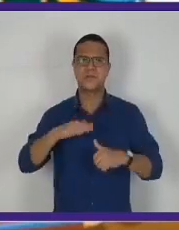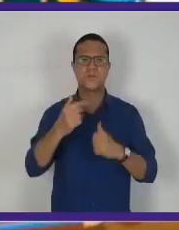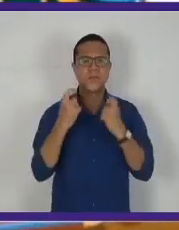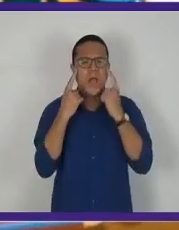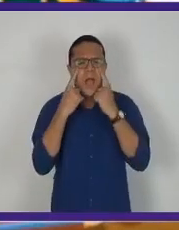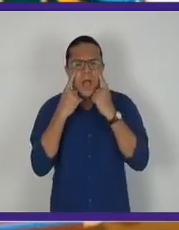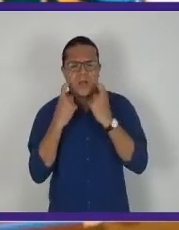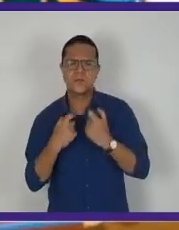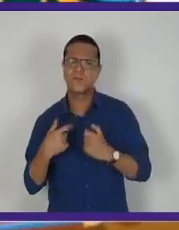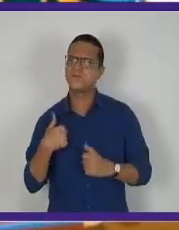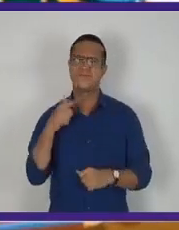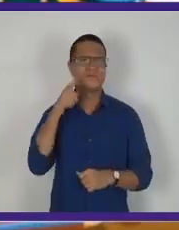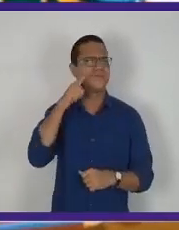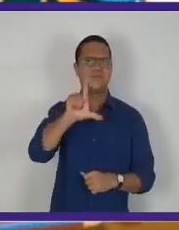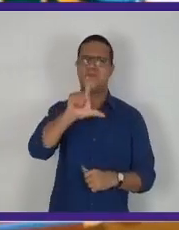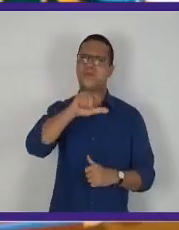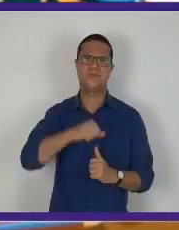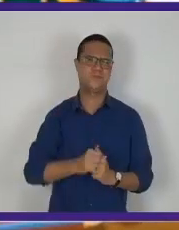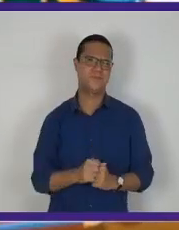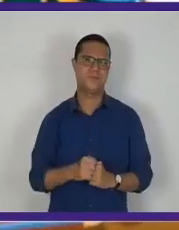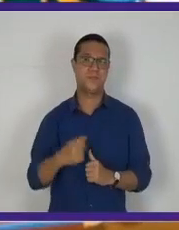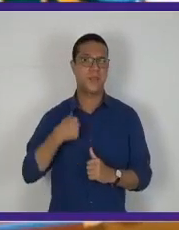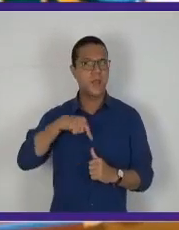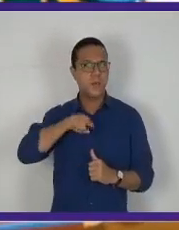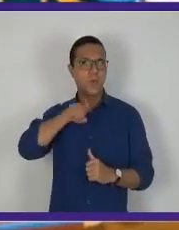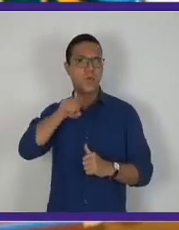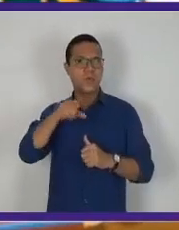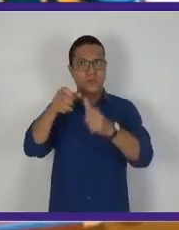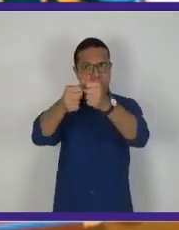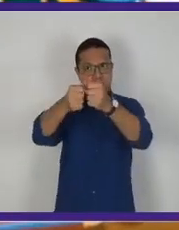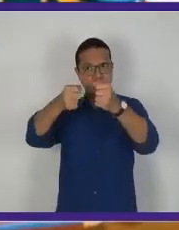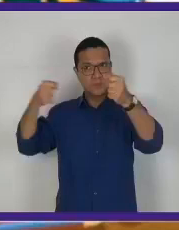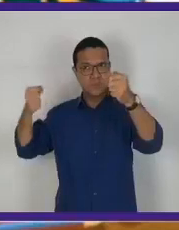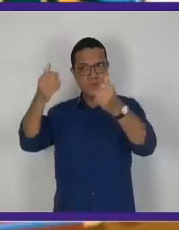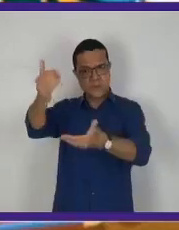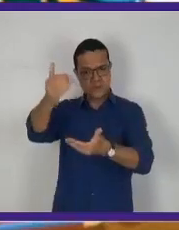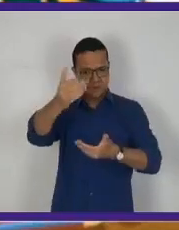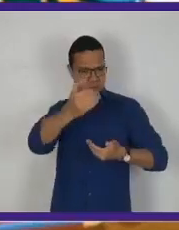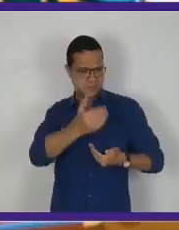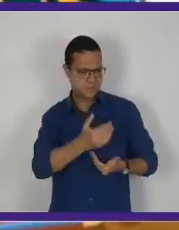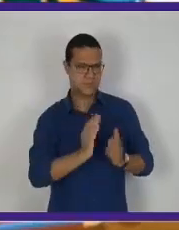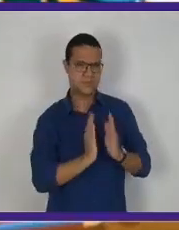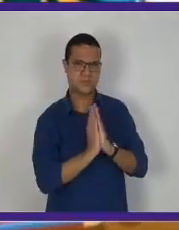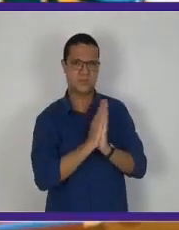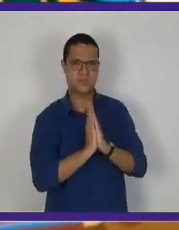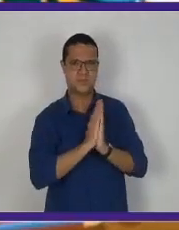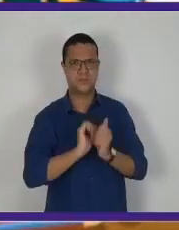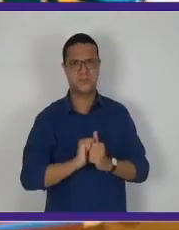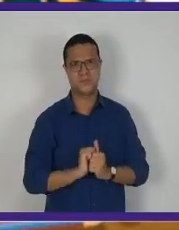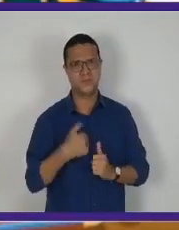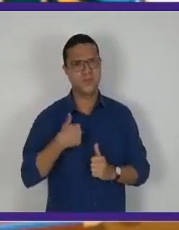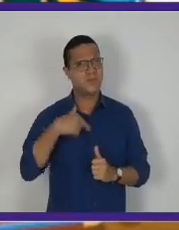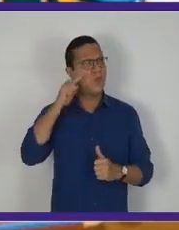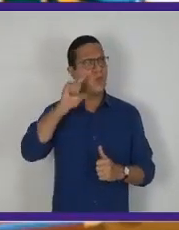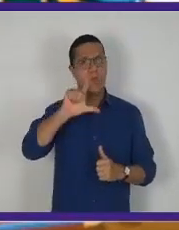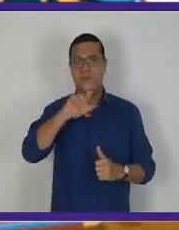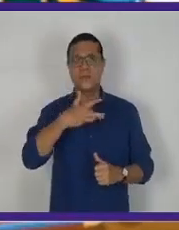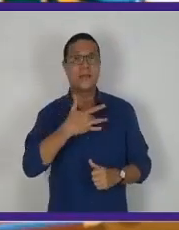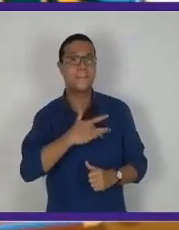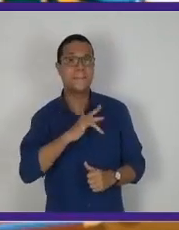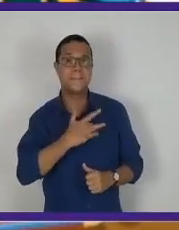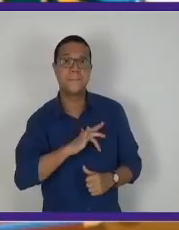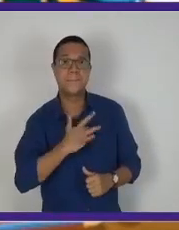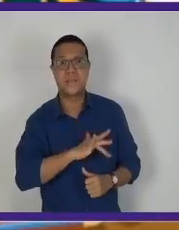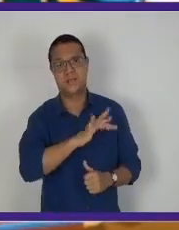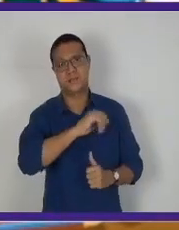Mas quando ela chora, eu não aguento. Vou até ela e pego a minha boneca no colo. Eu não